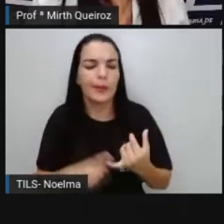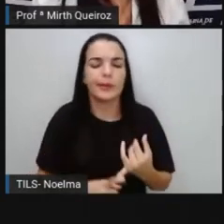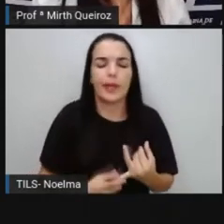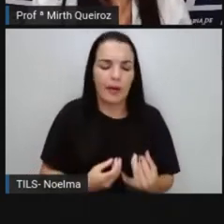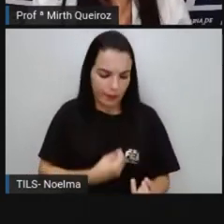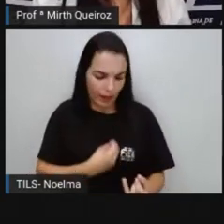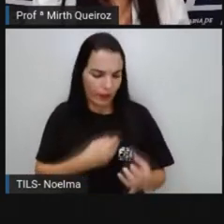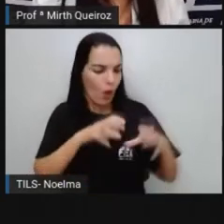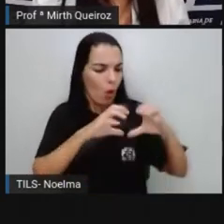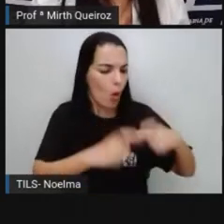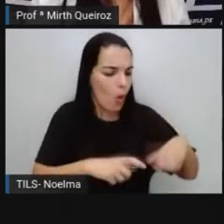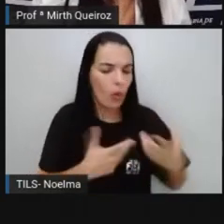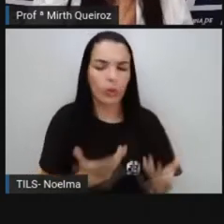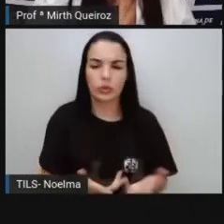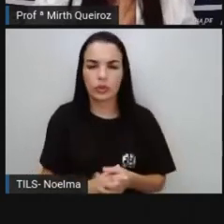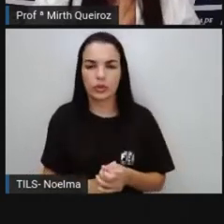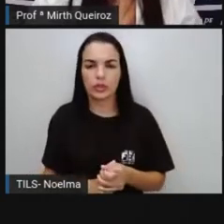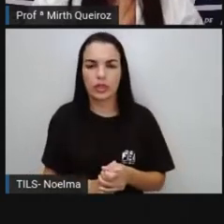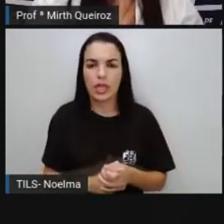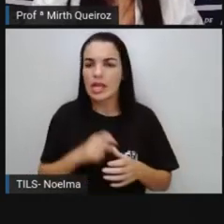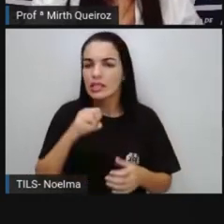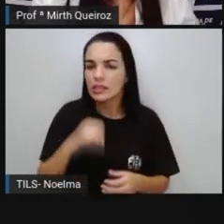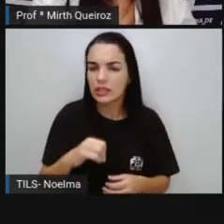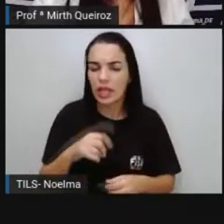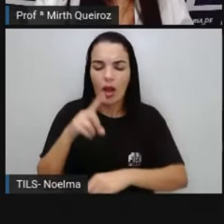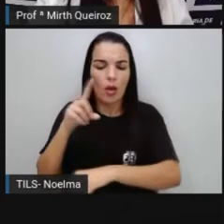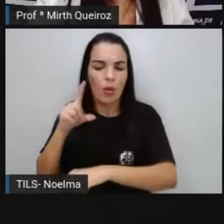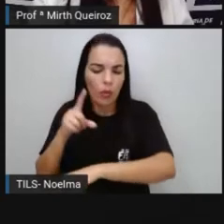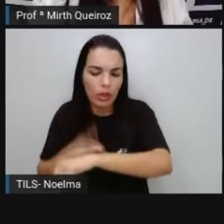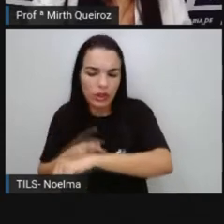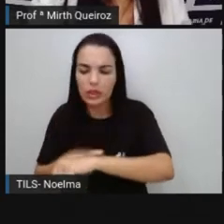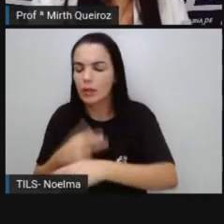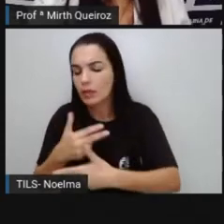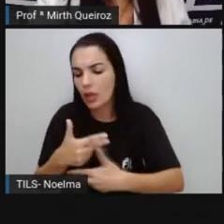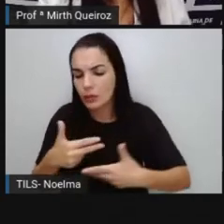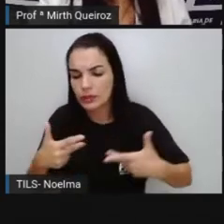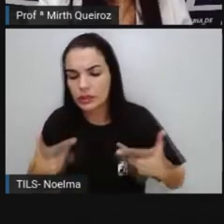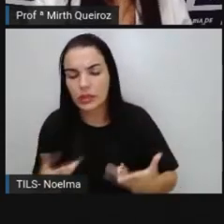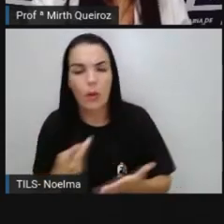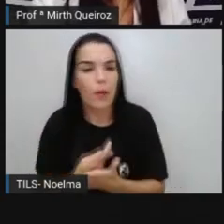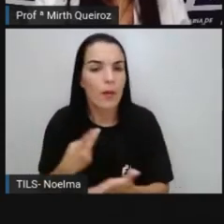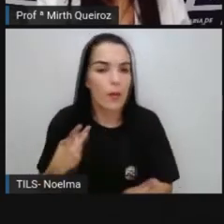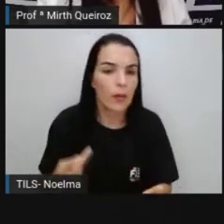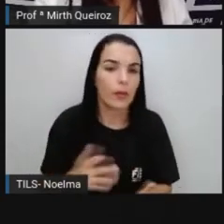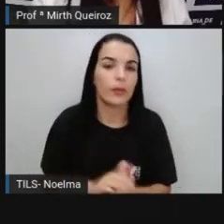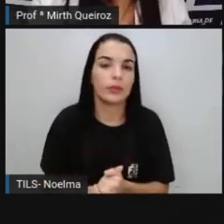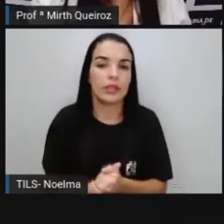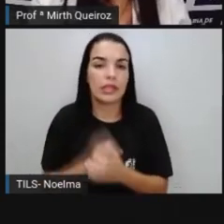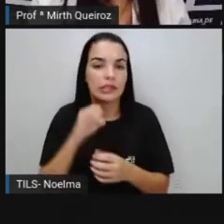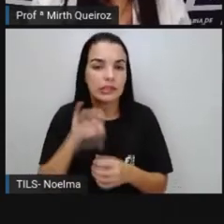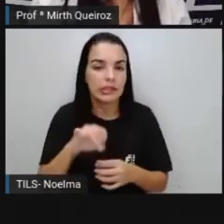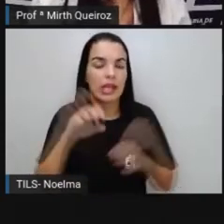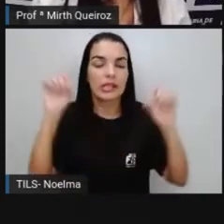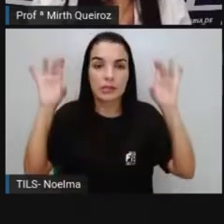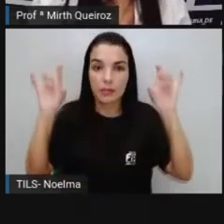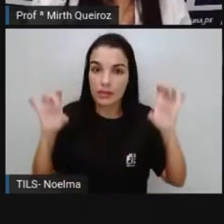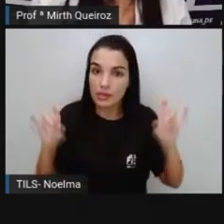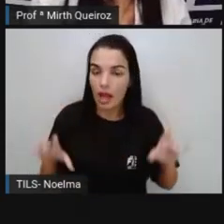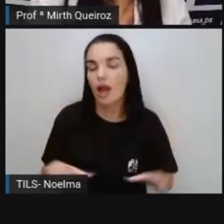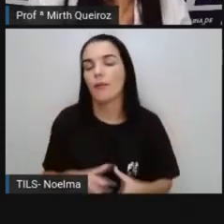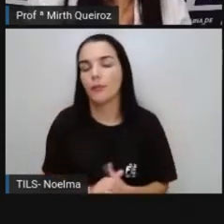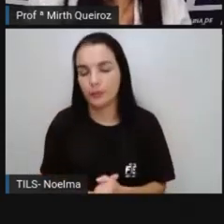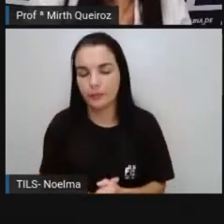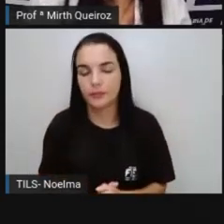ele viveu, onde ele morou. Relata o local que aconteceu algo de especial aí com